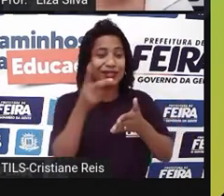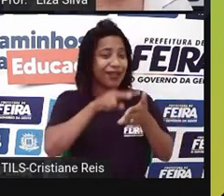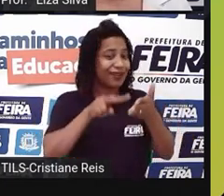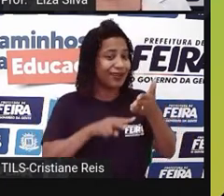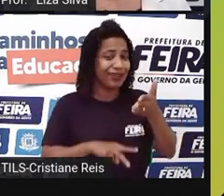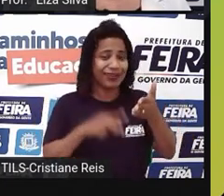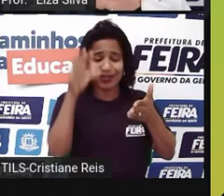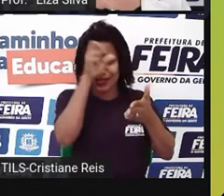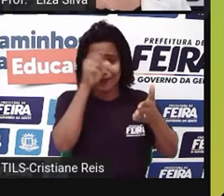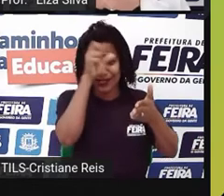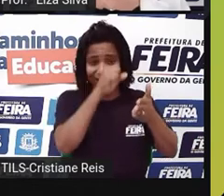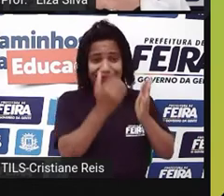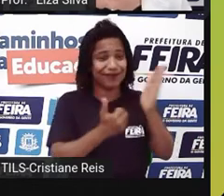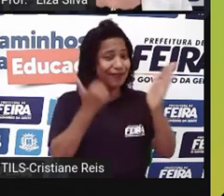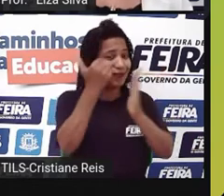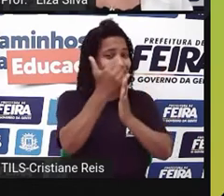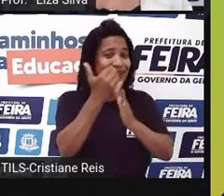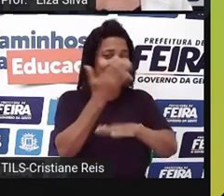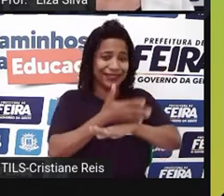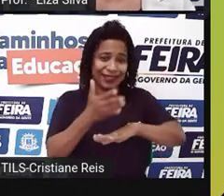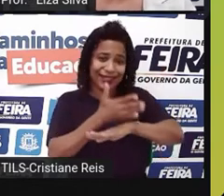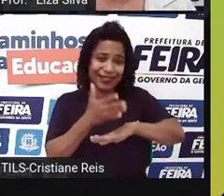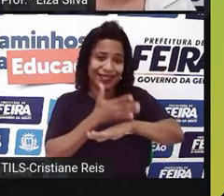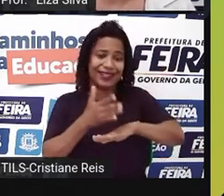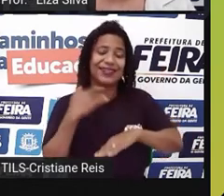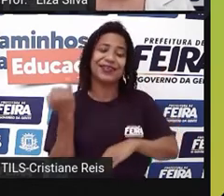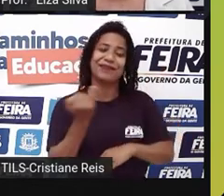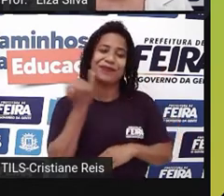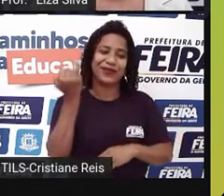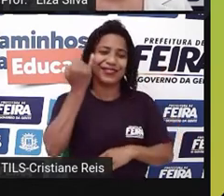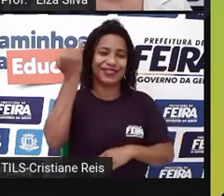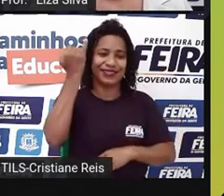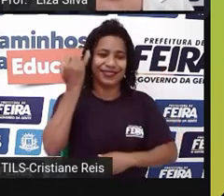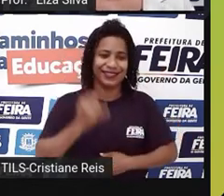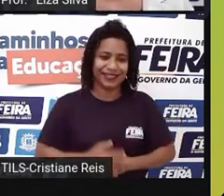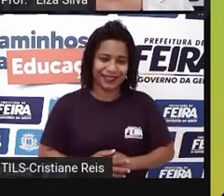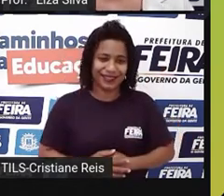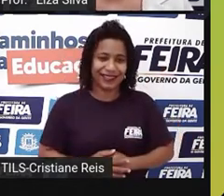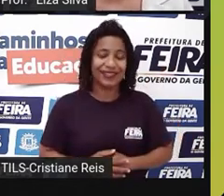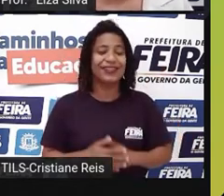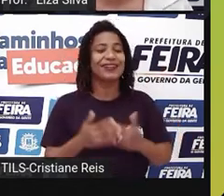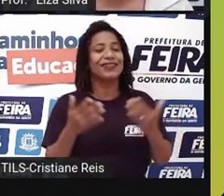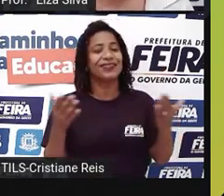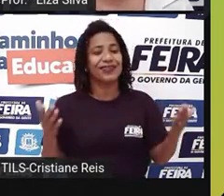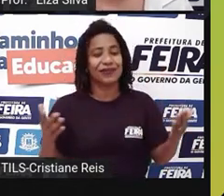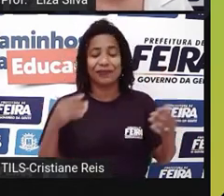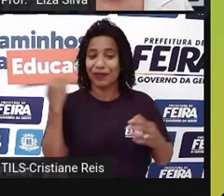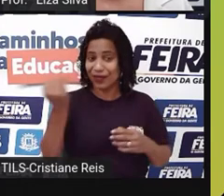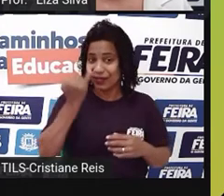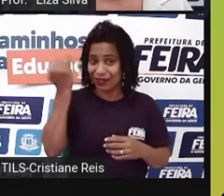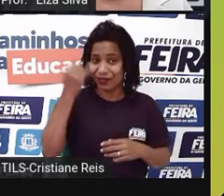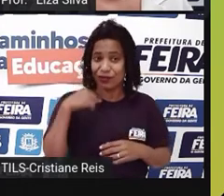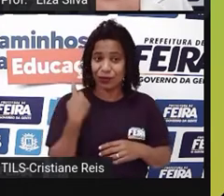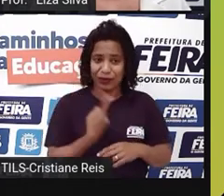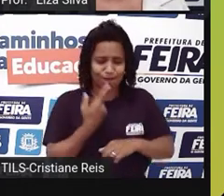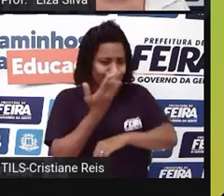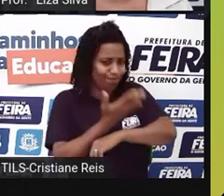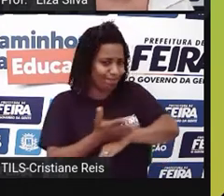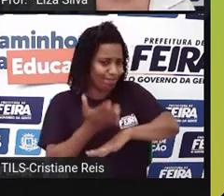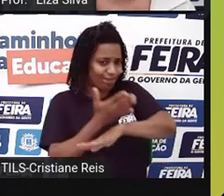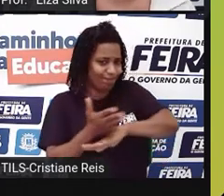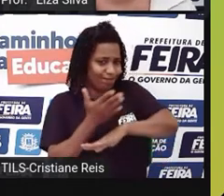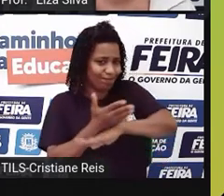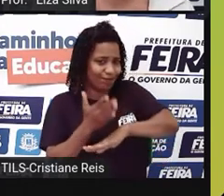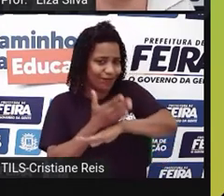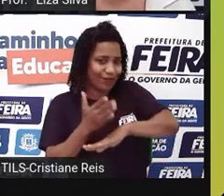constantemente. Então, essa disposição para aprender deve fazer parte da nossa essência. E foi